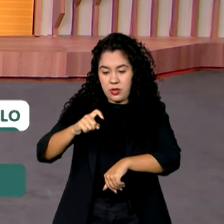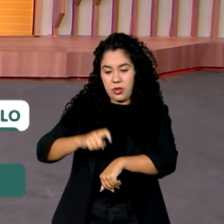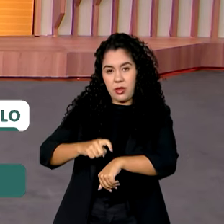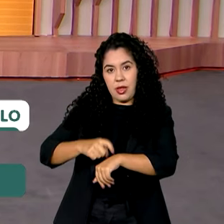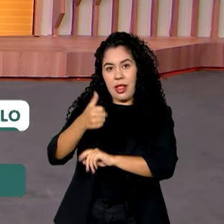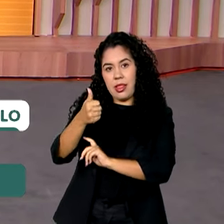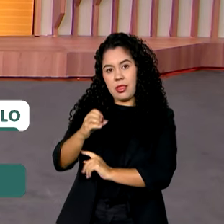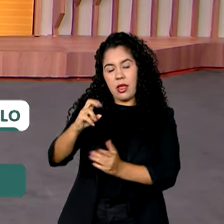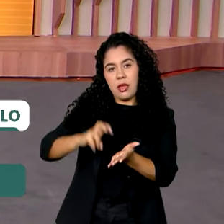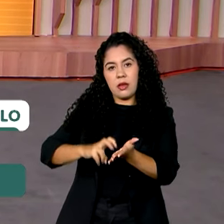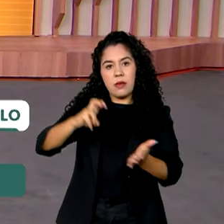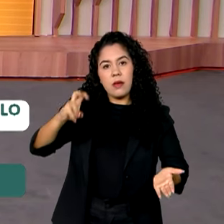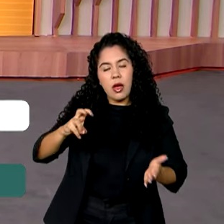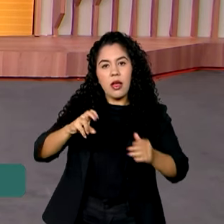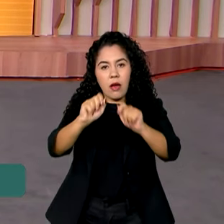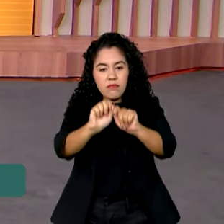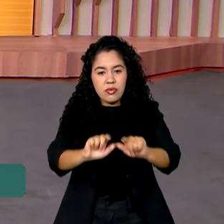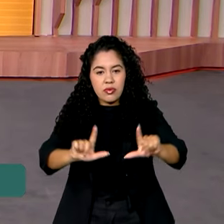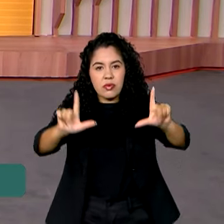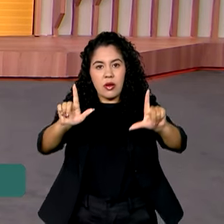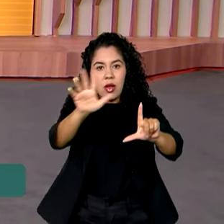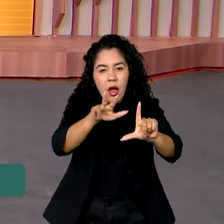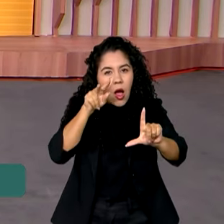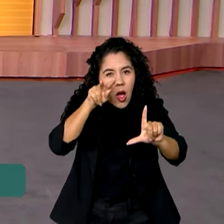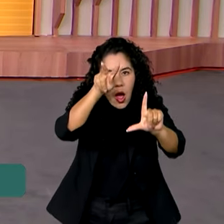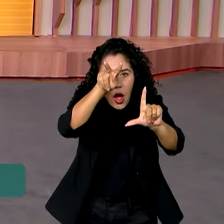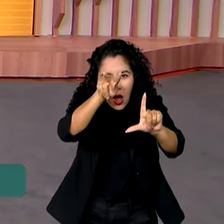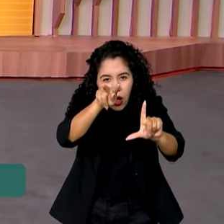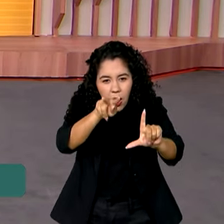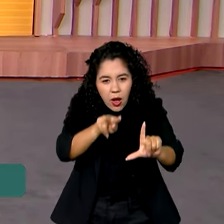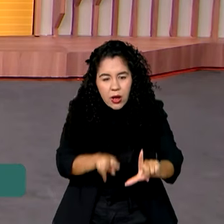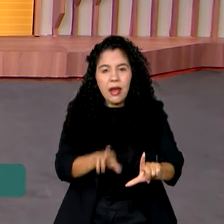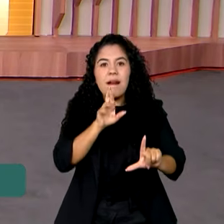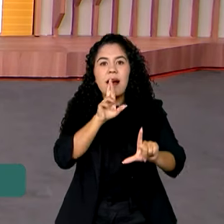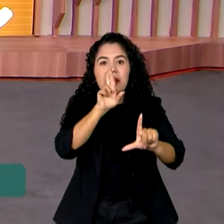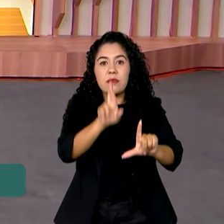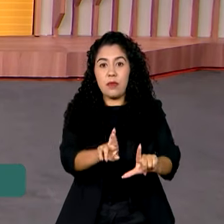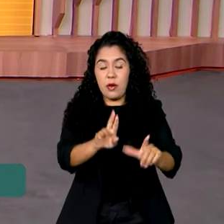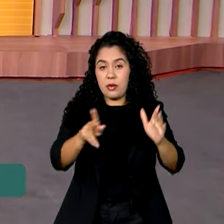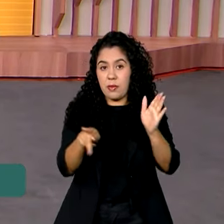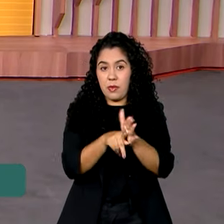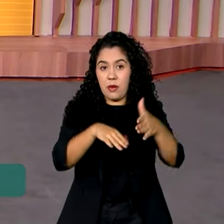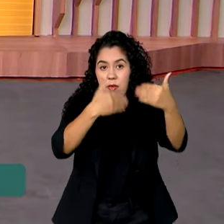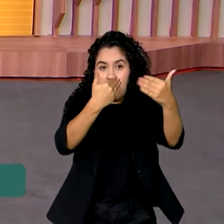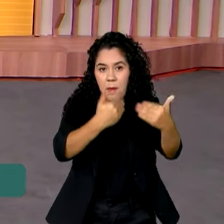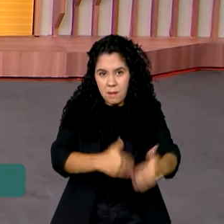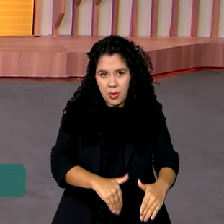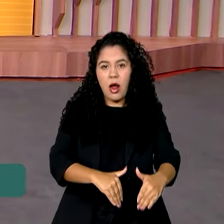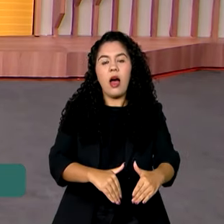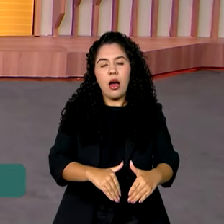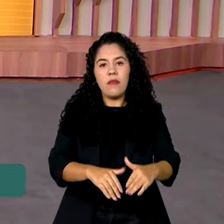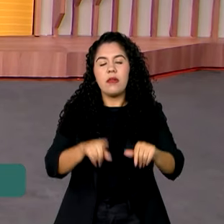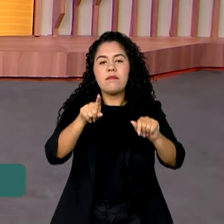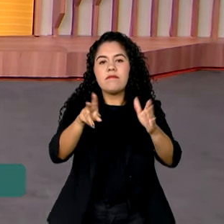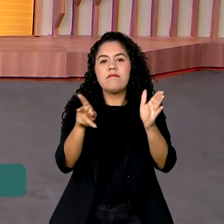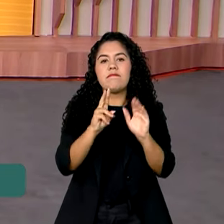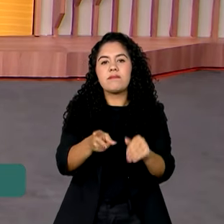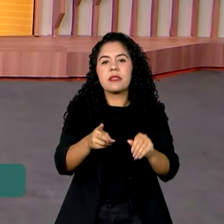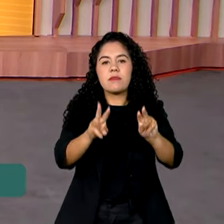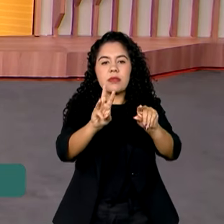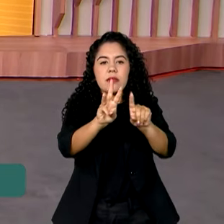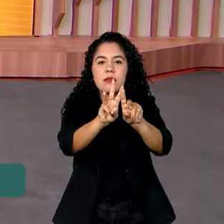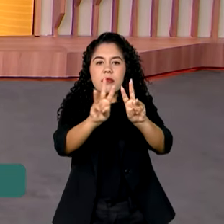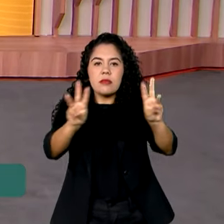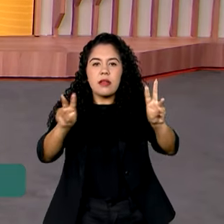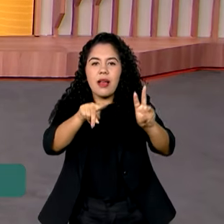imagem do seu cartão de respostas da prova. Ele vai ficar disponível na área do candidato, no mesmo lugar onde foi